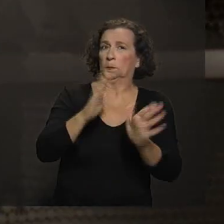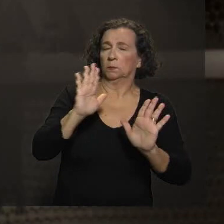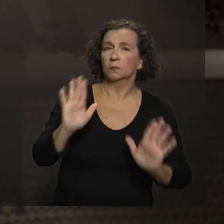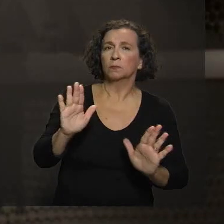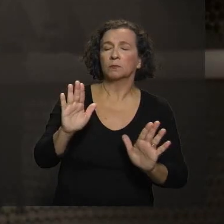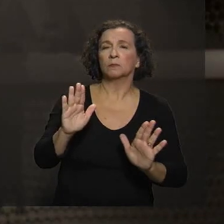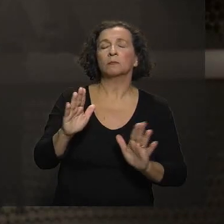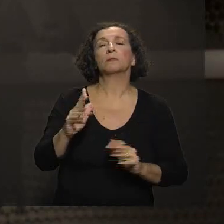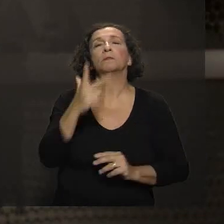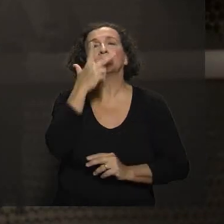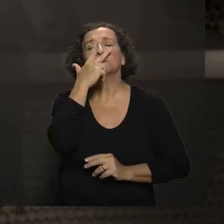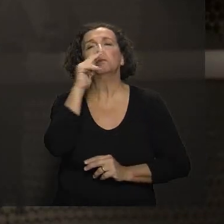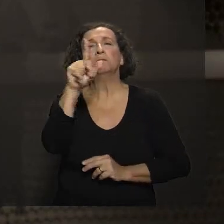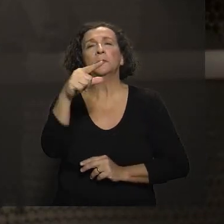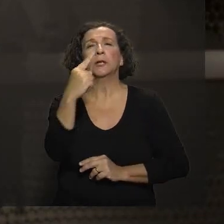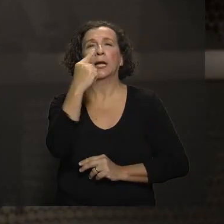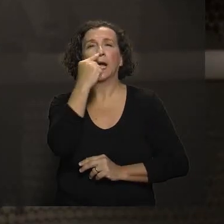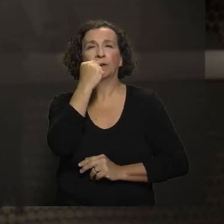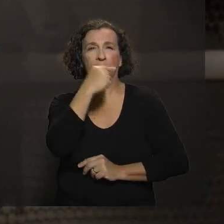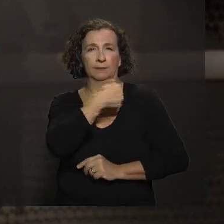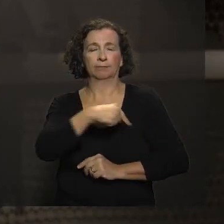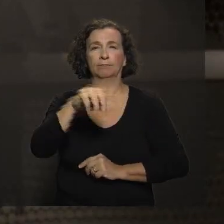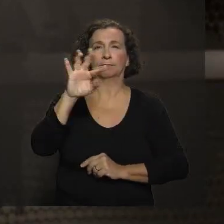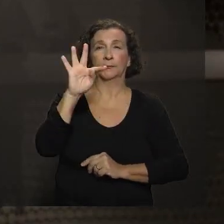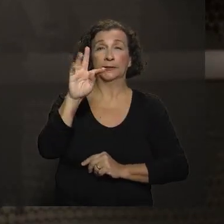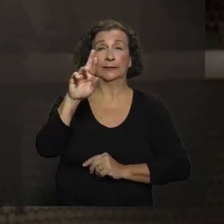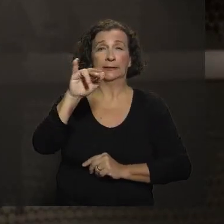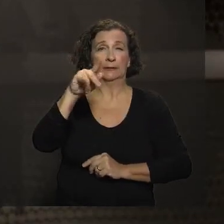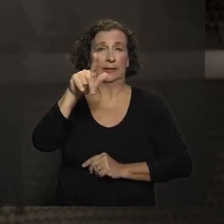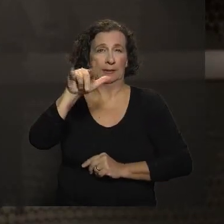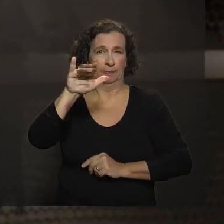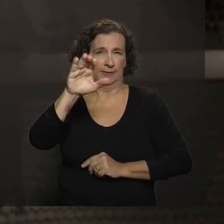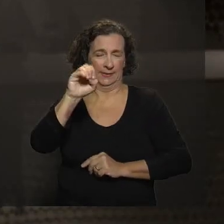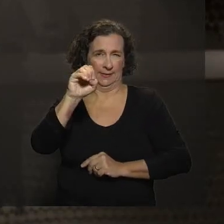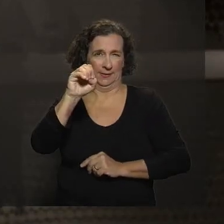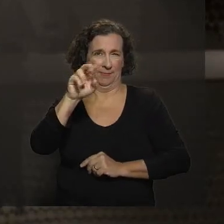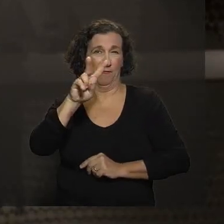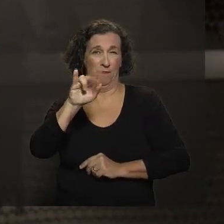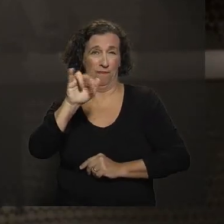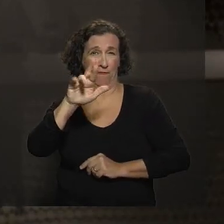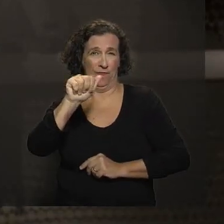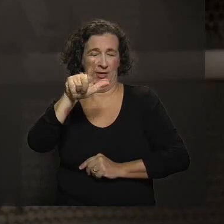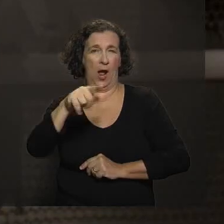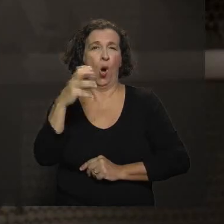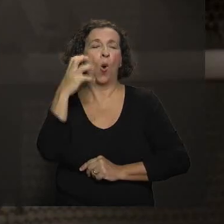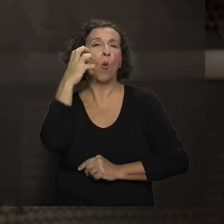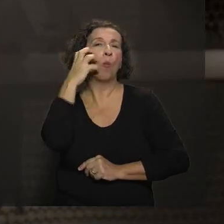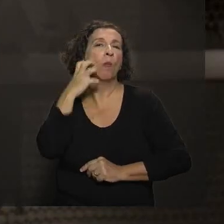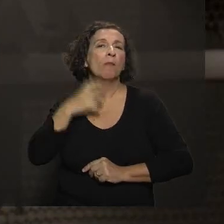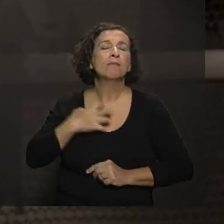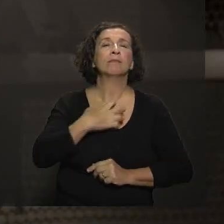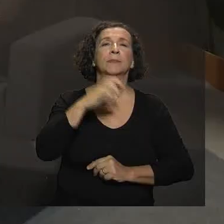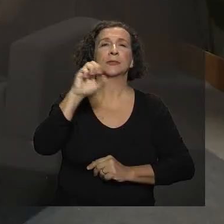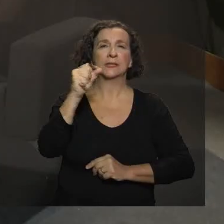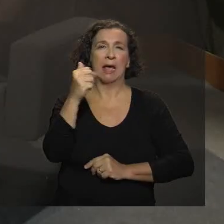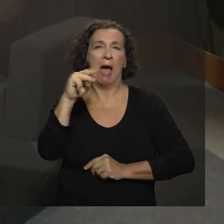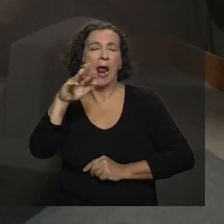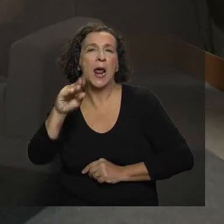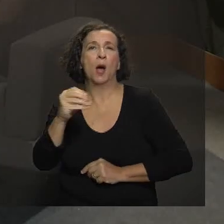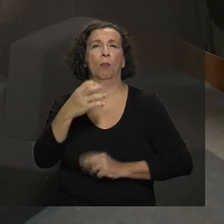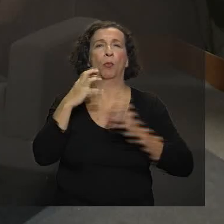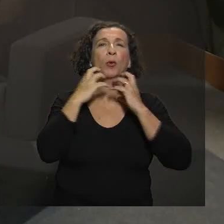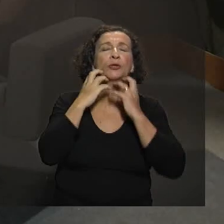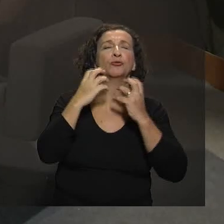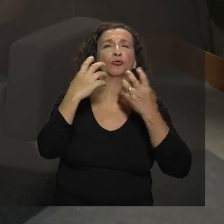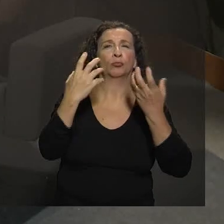de que a vacina tríplice viral, que é cachumba, rubéola e sarampo, ela de alguma maneira